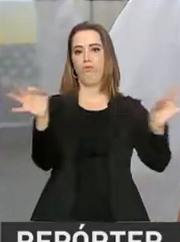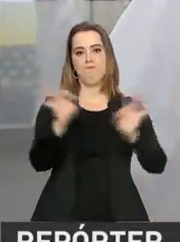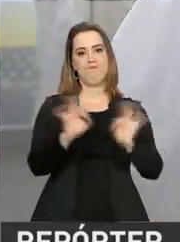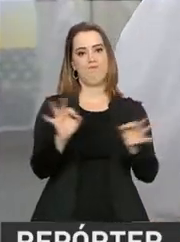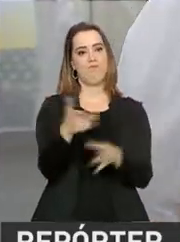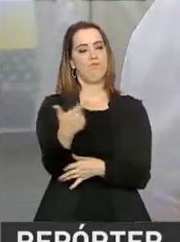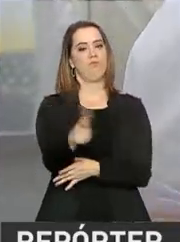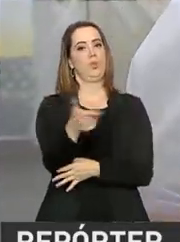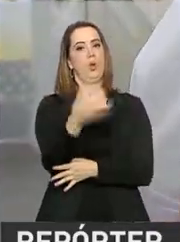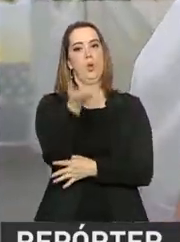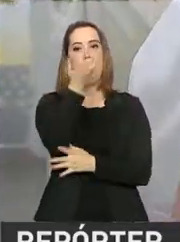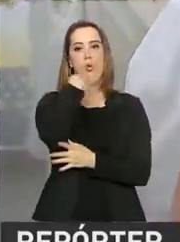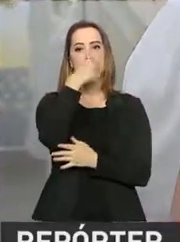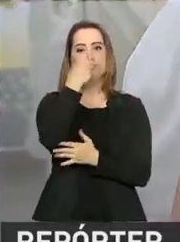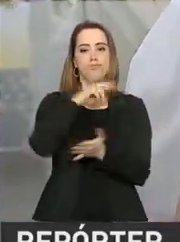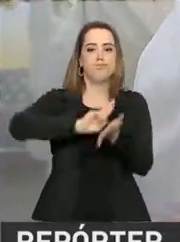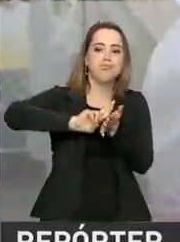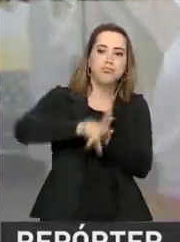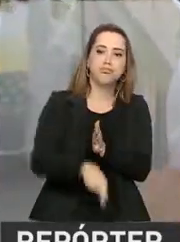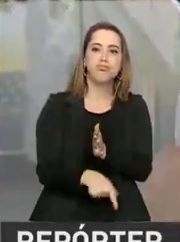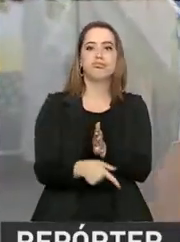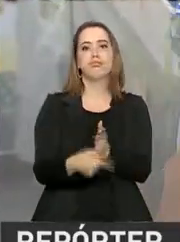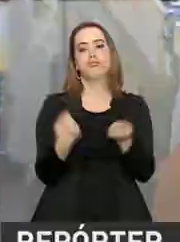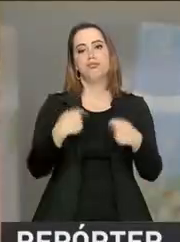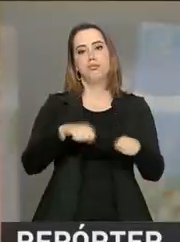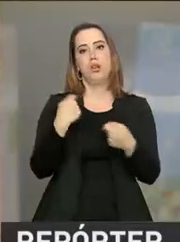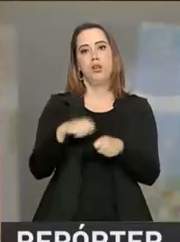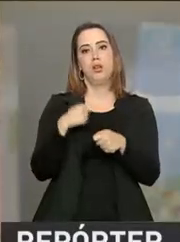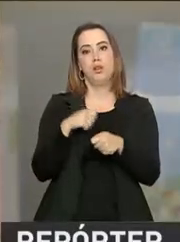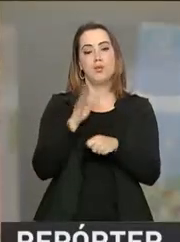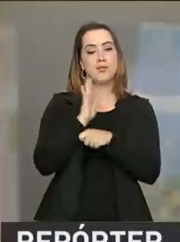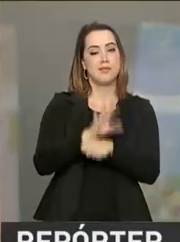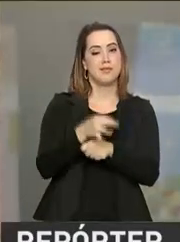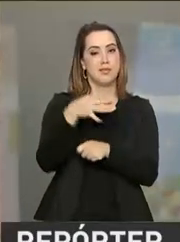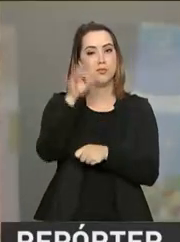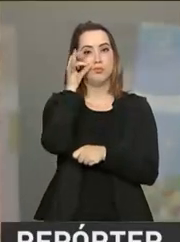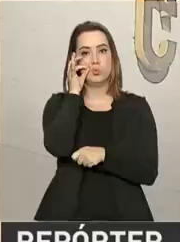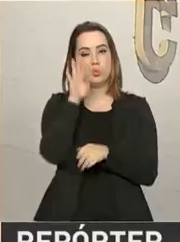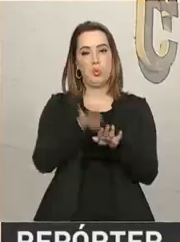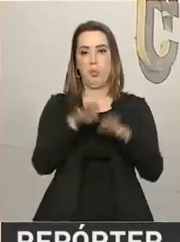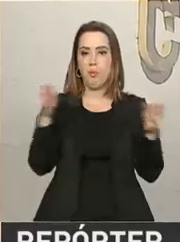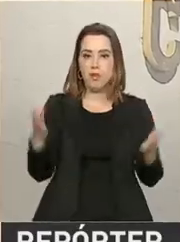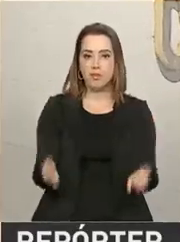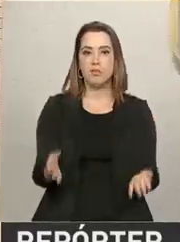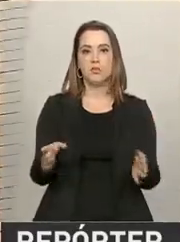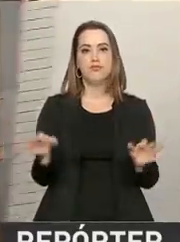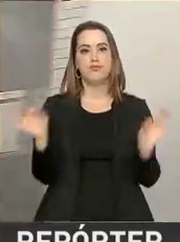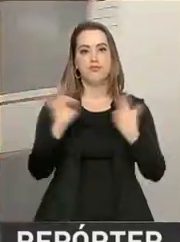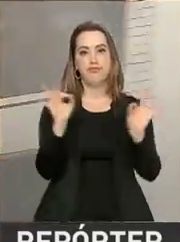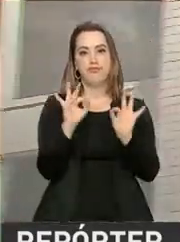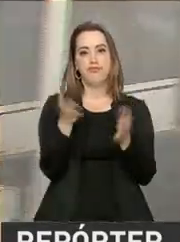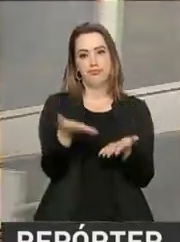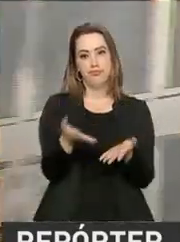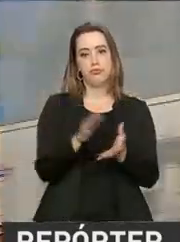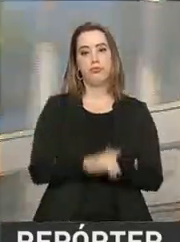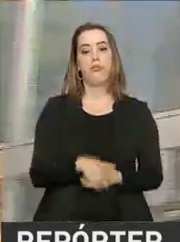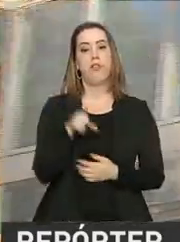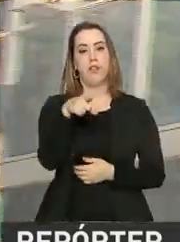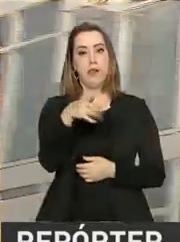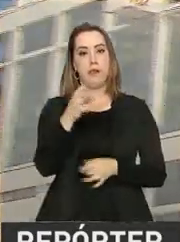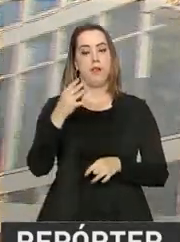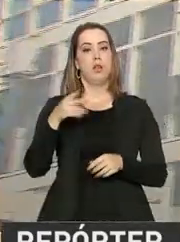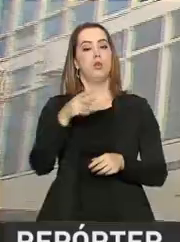ali as frutas que precisam de polinização. Então, é uma mesa bem pobre. O Ministério da Ciência, Tecnologia,